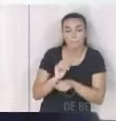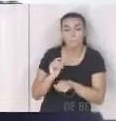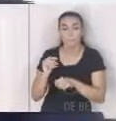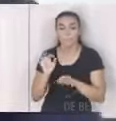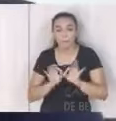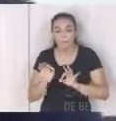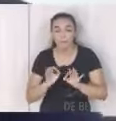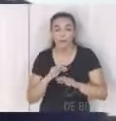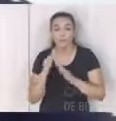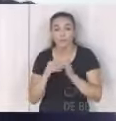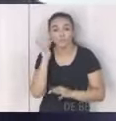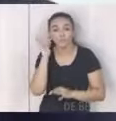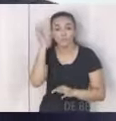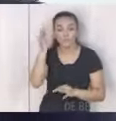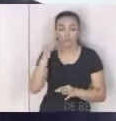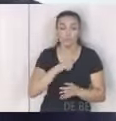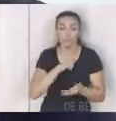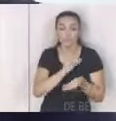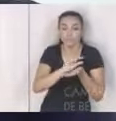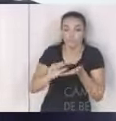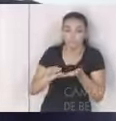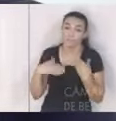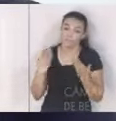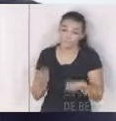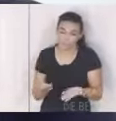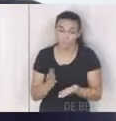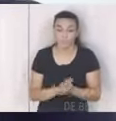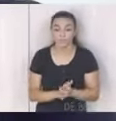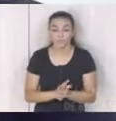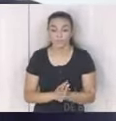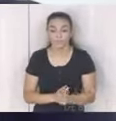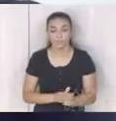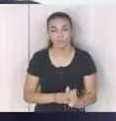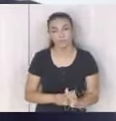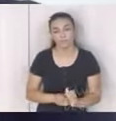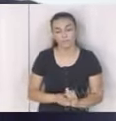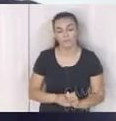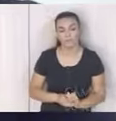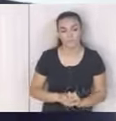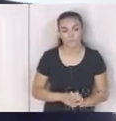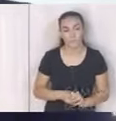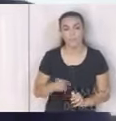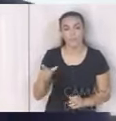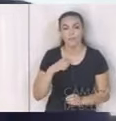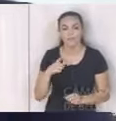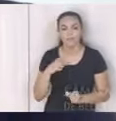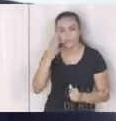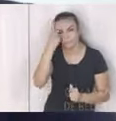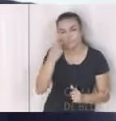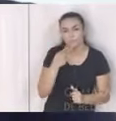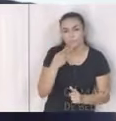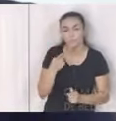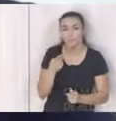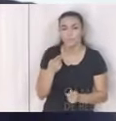para futuros financiamentos né ele ele ele tem um caráter assim de